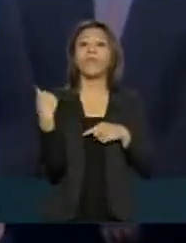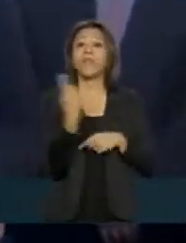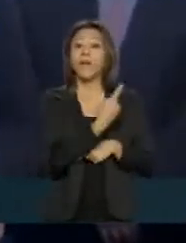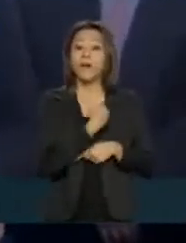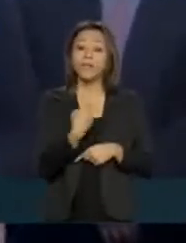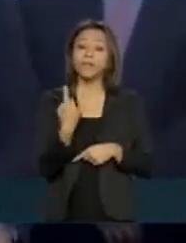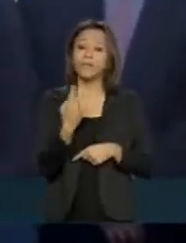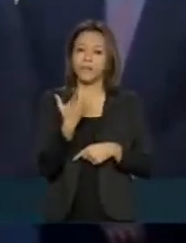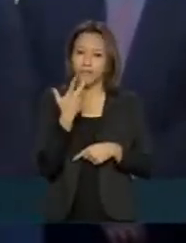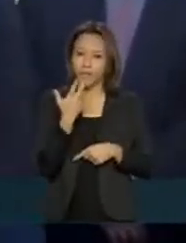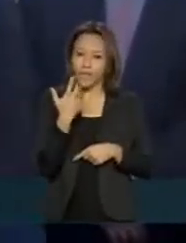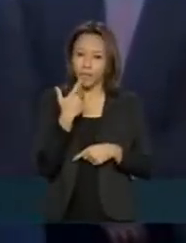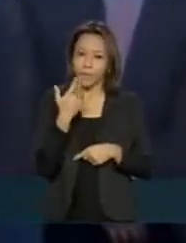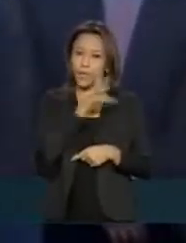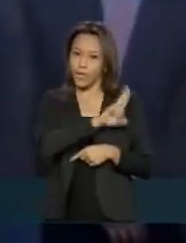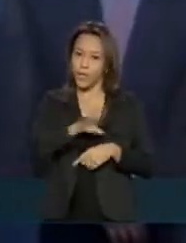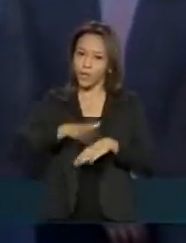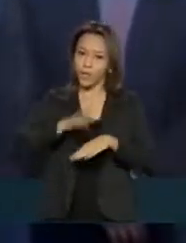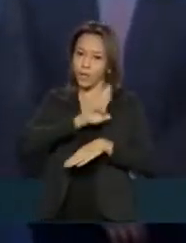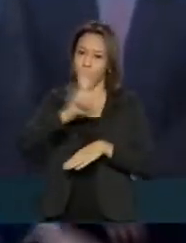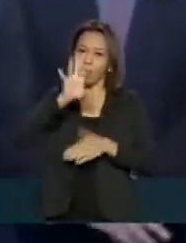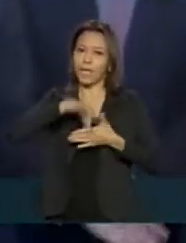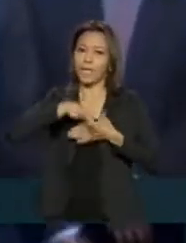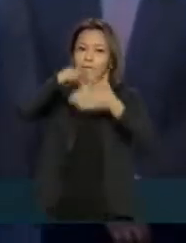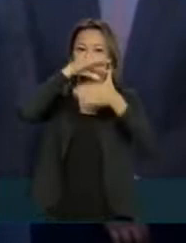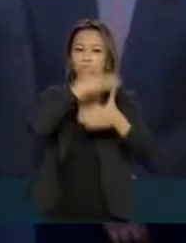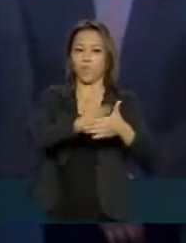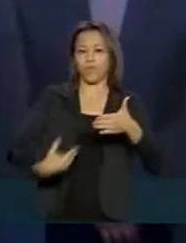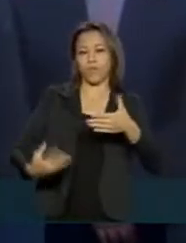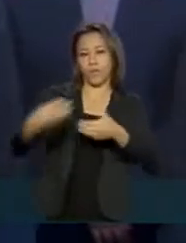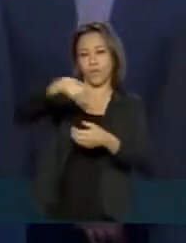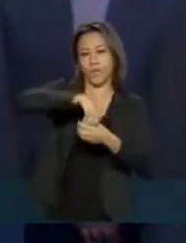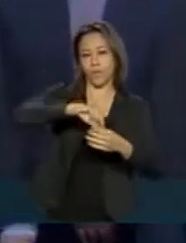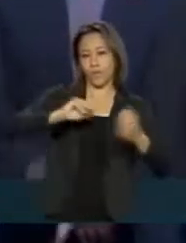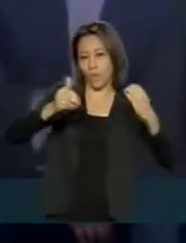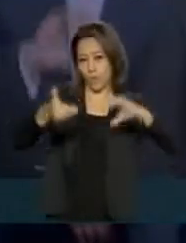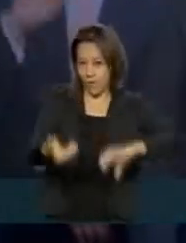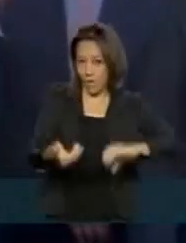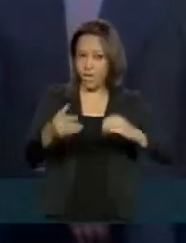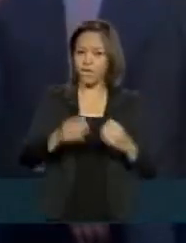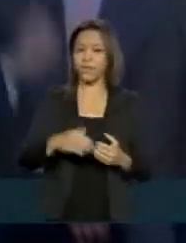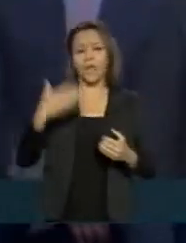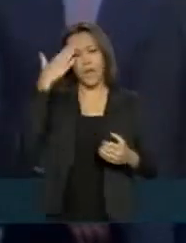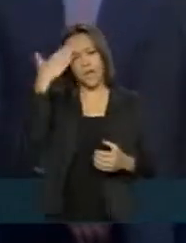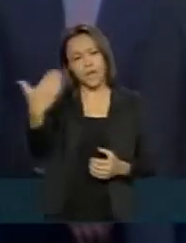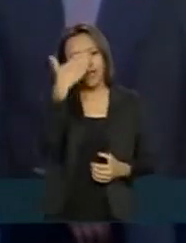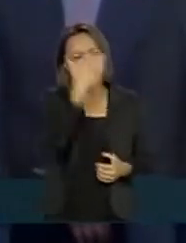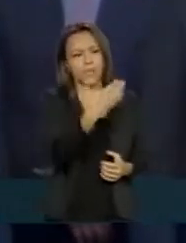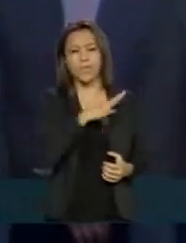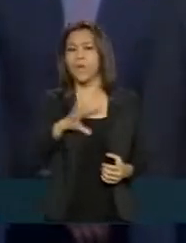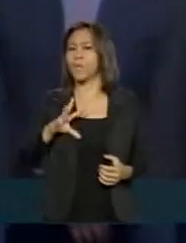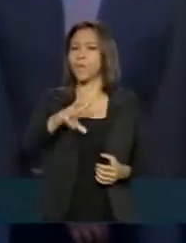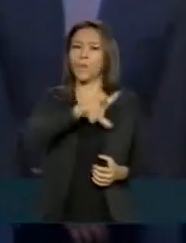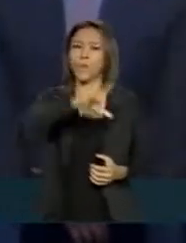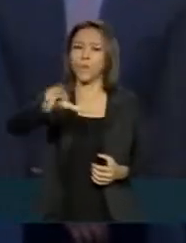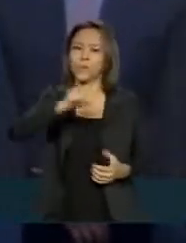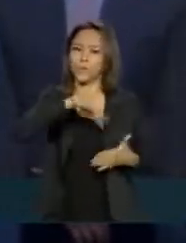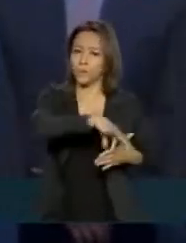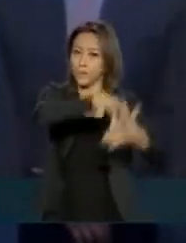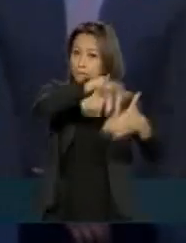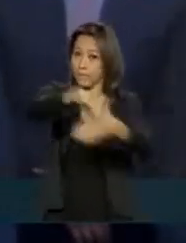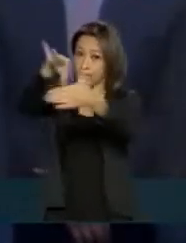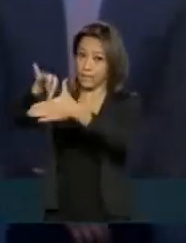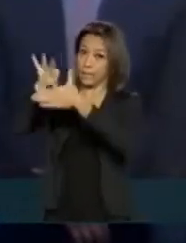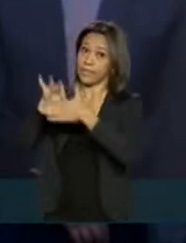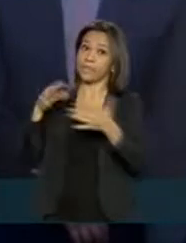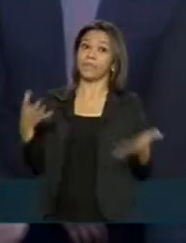liderança do governo do Congresso Nacional, através do líder Ricardo, o líder Fernando Guizerra, a todos os líderes dos partidos da base, é bom